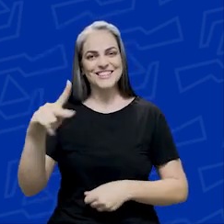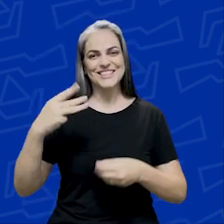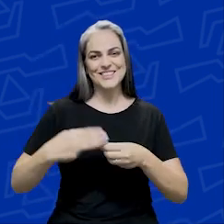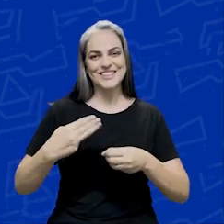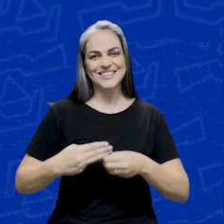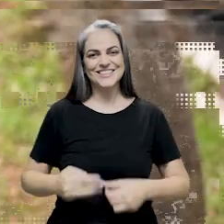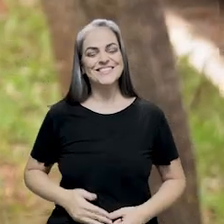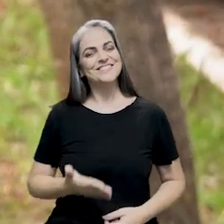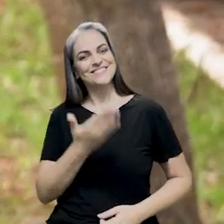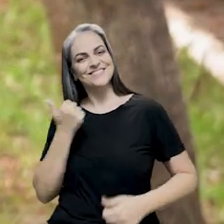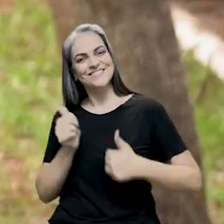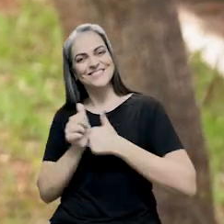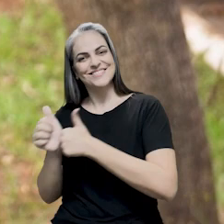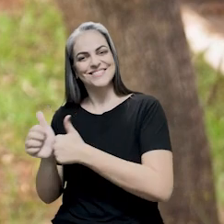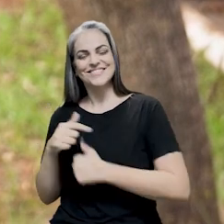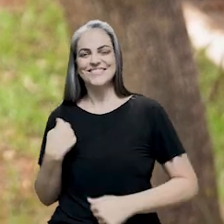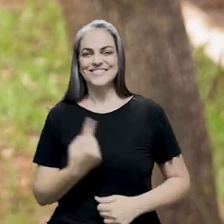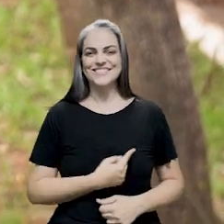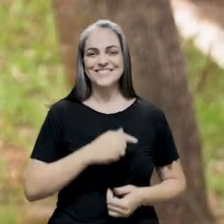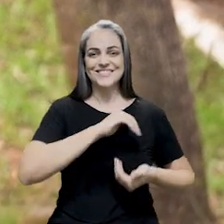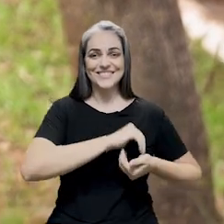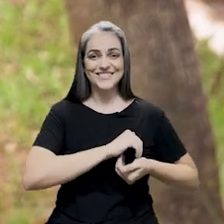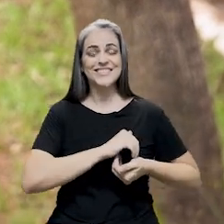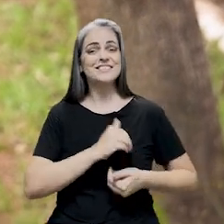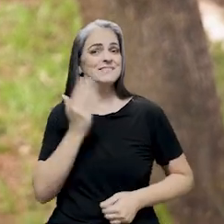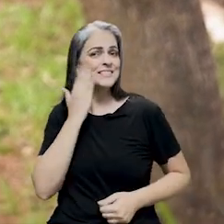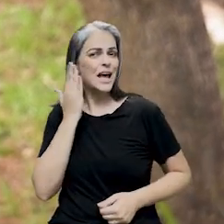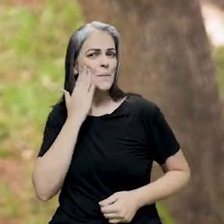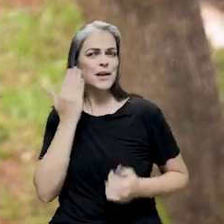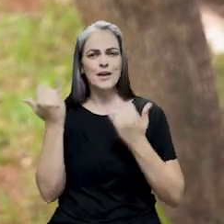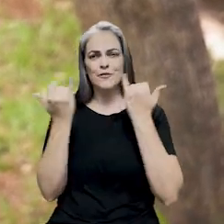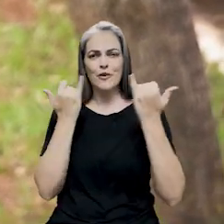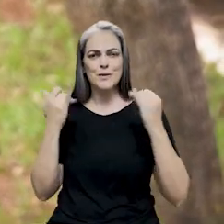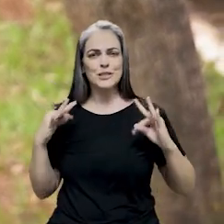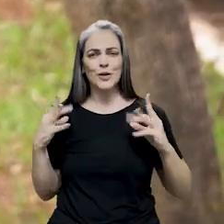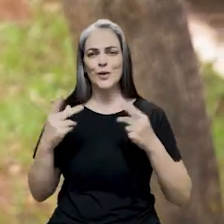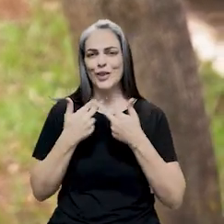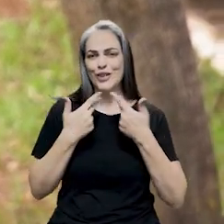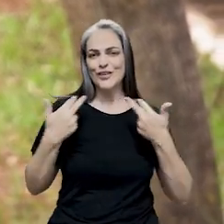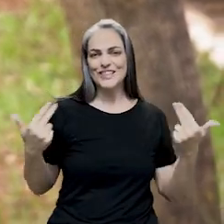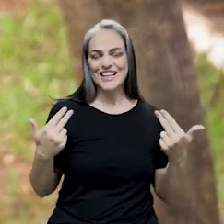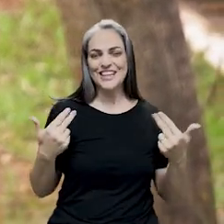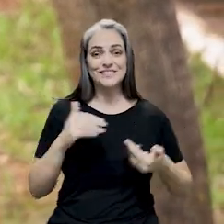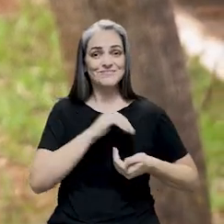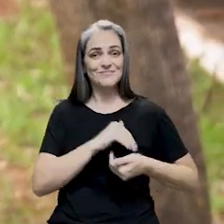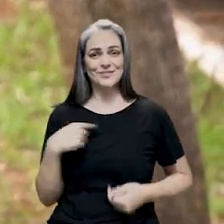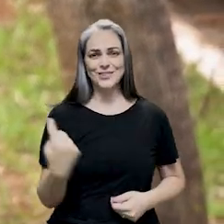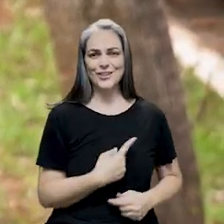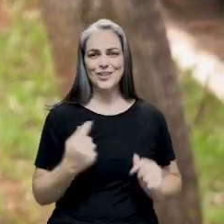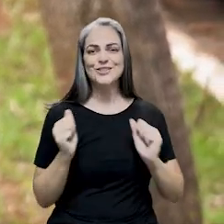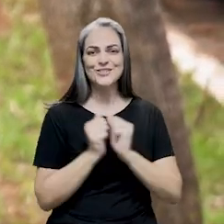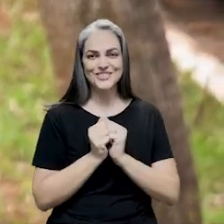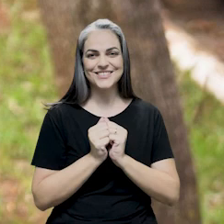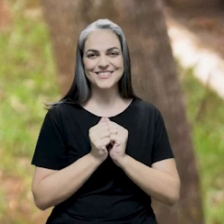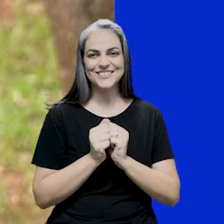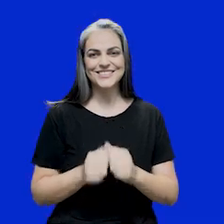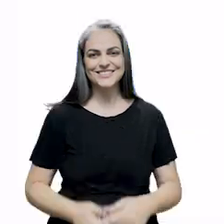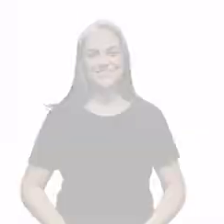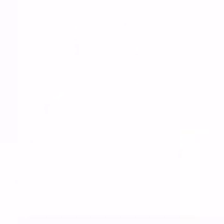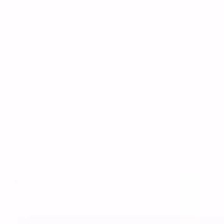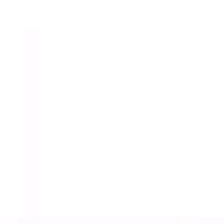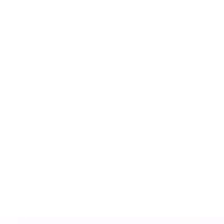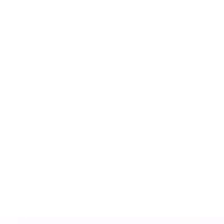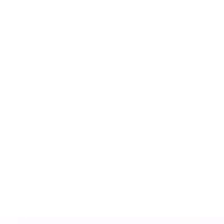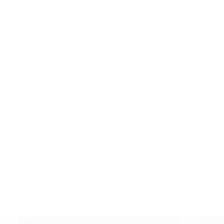o seu município. Continue acompanhando as redes da Defesa Civil Nacional e fique por dentro de todas as novidades. Defesa Civil, somos todos nós!